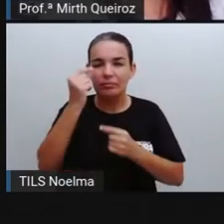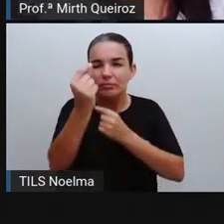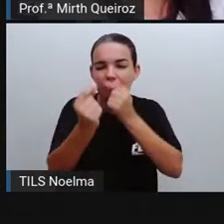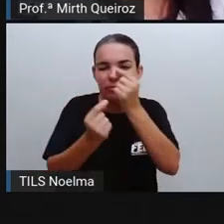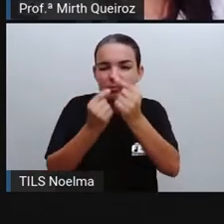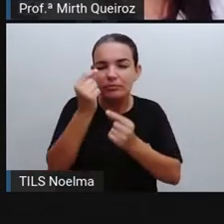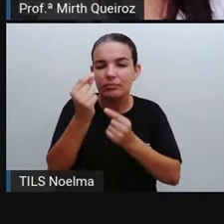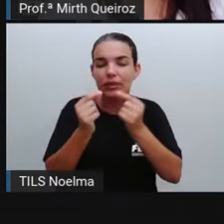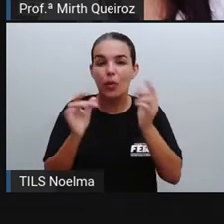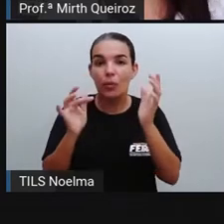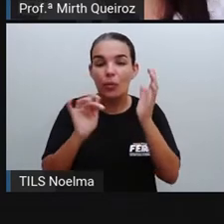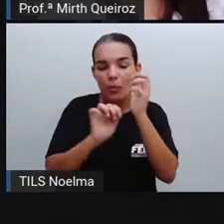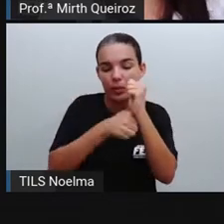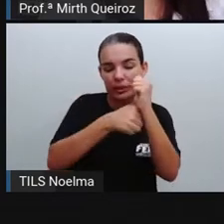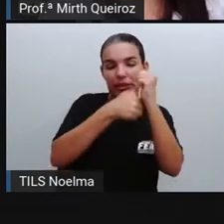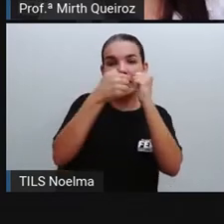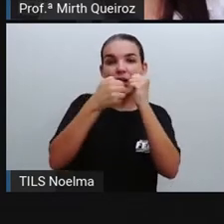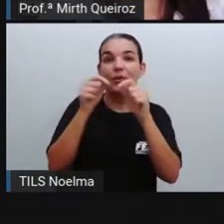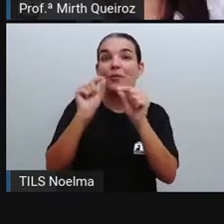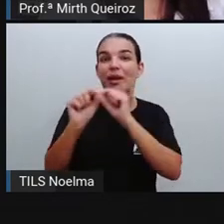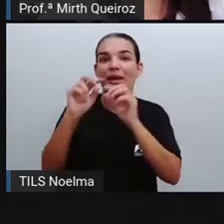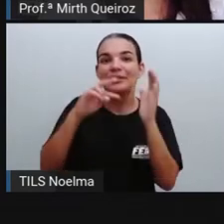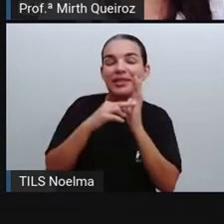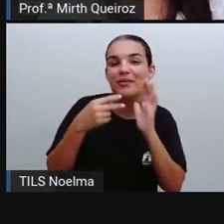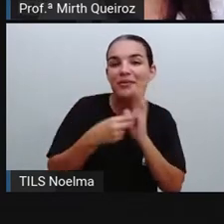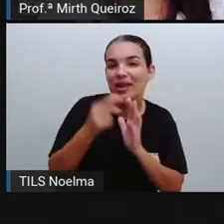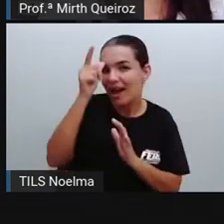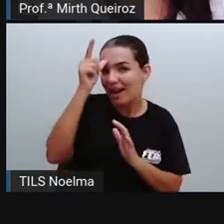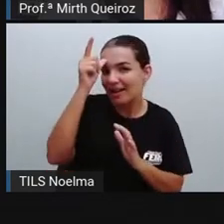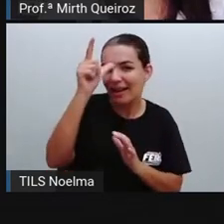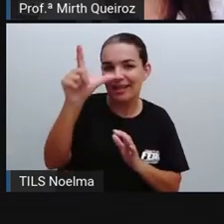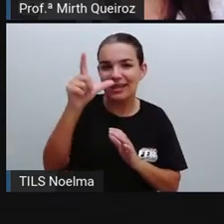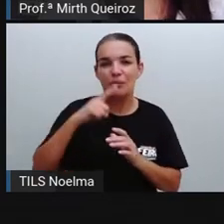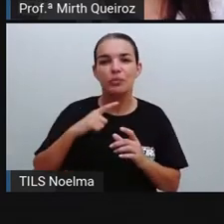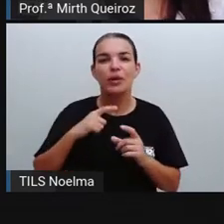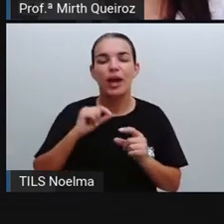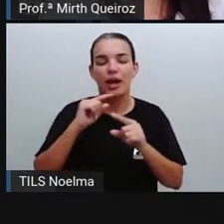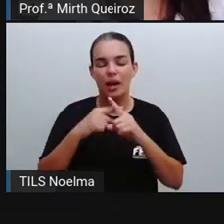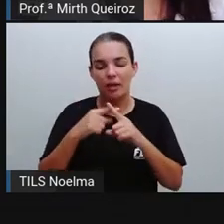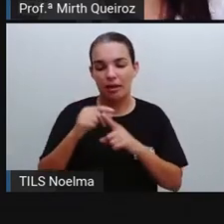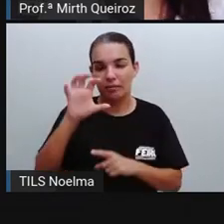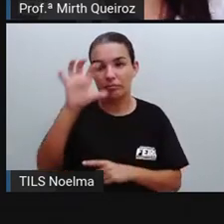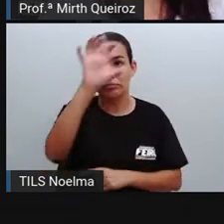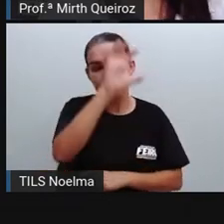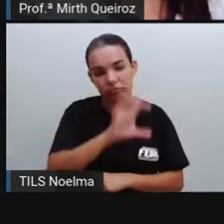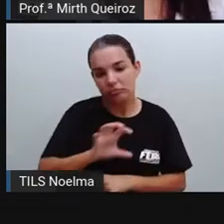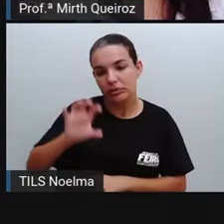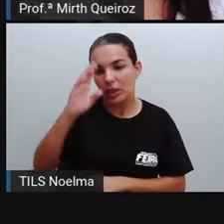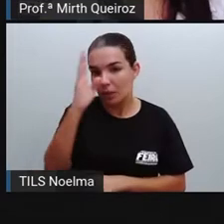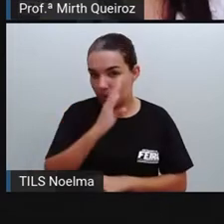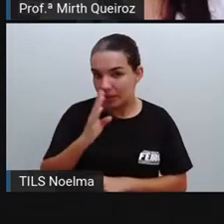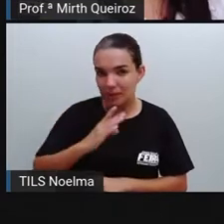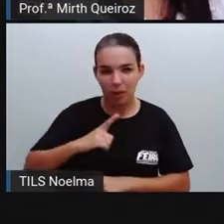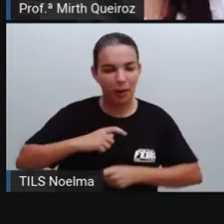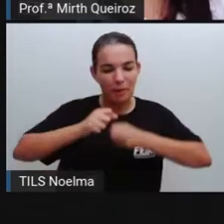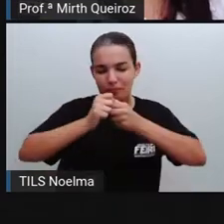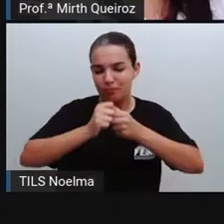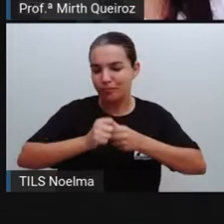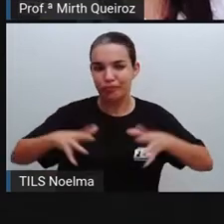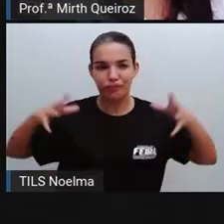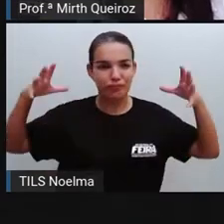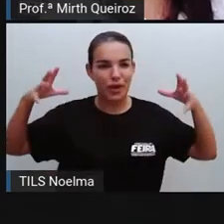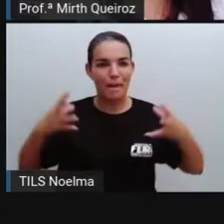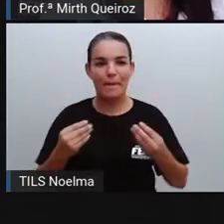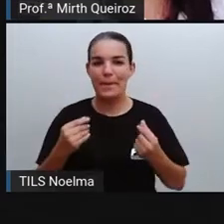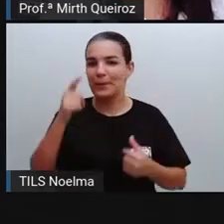tipo de história, ela é chamada de lenda. Cada região do Brasil possui um mar sinal delas, né? Essas